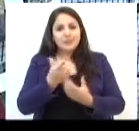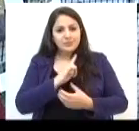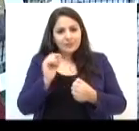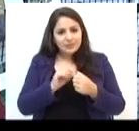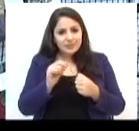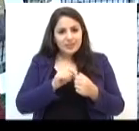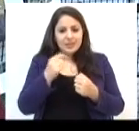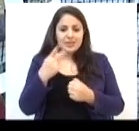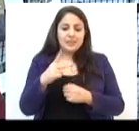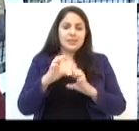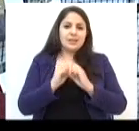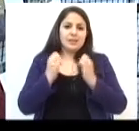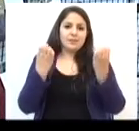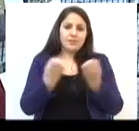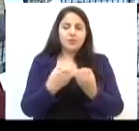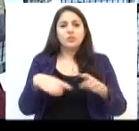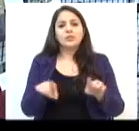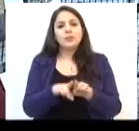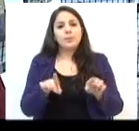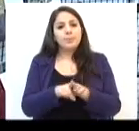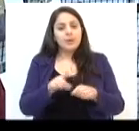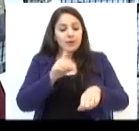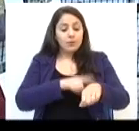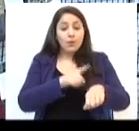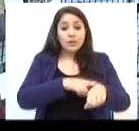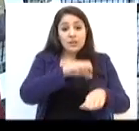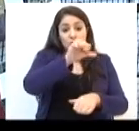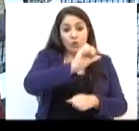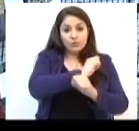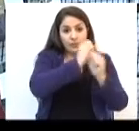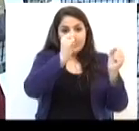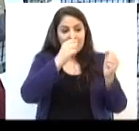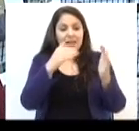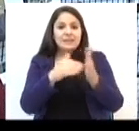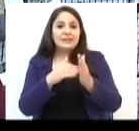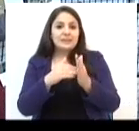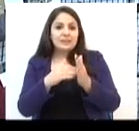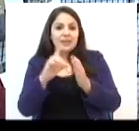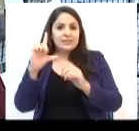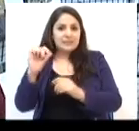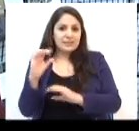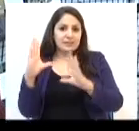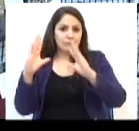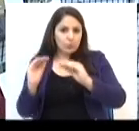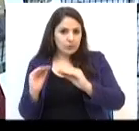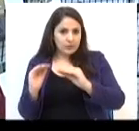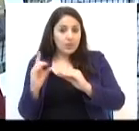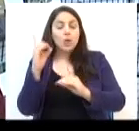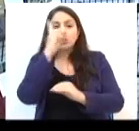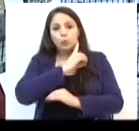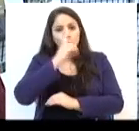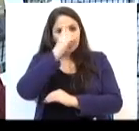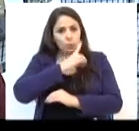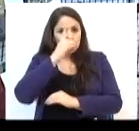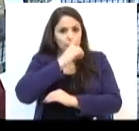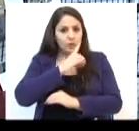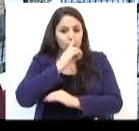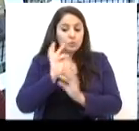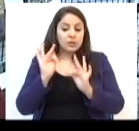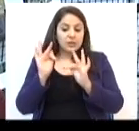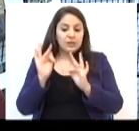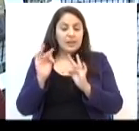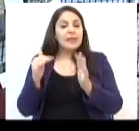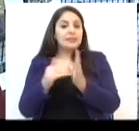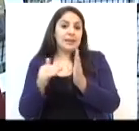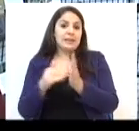que a gente faz esse evento. O horário vai ser das nove da manhã às dez da noite. Somente no domingo que encerra às